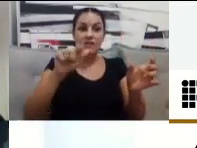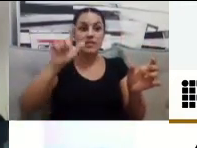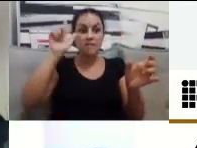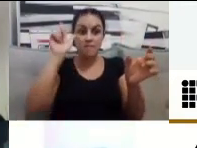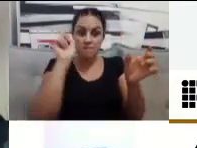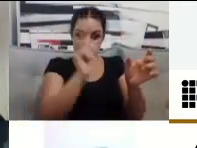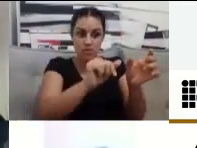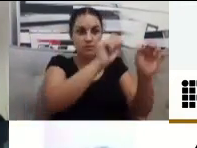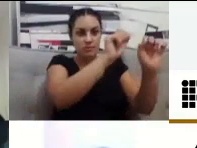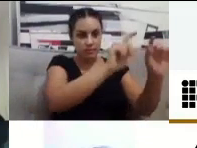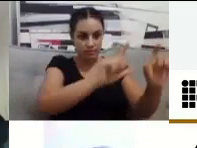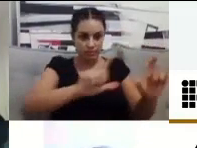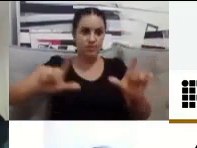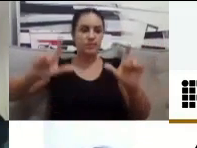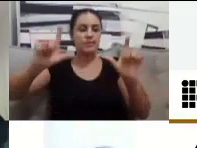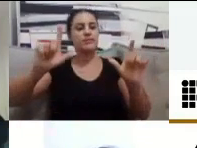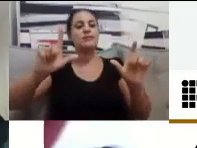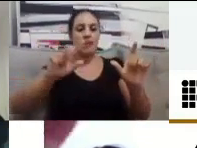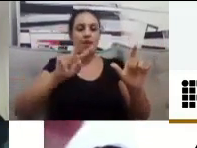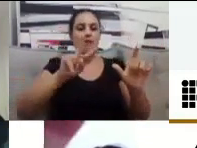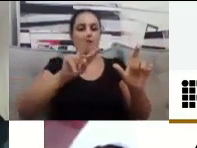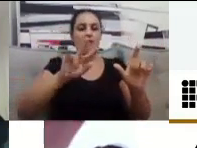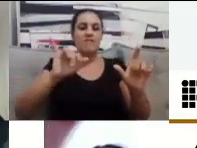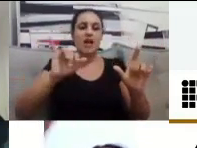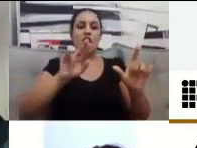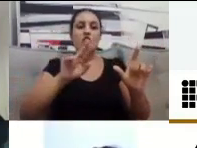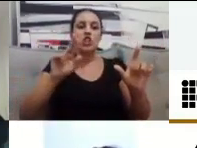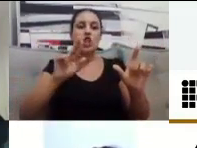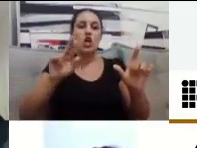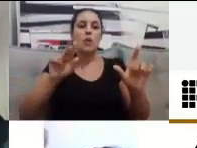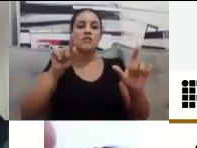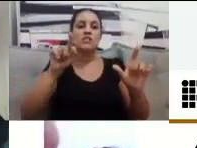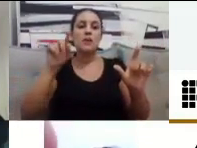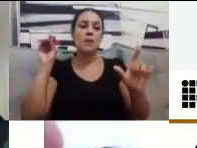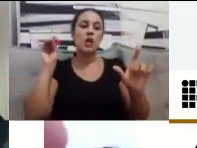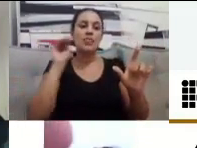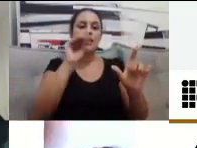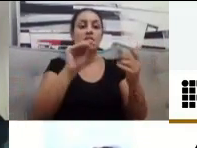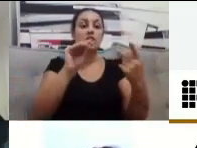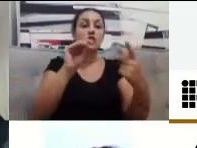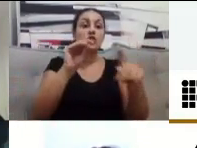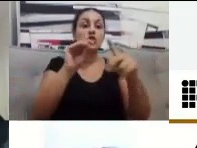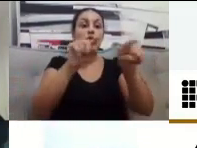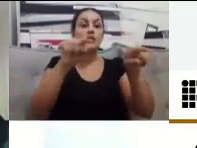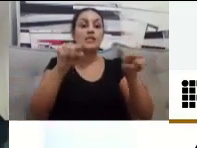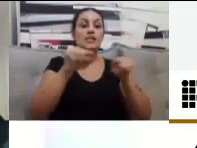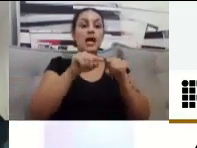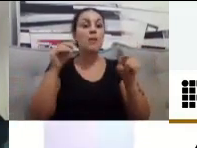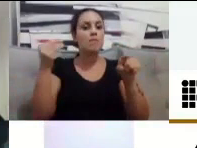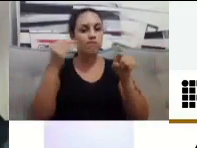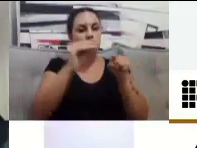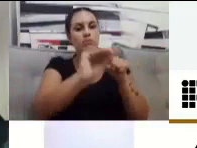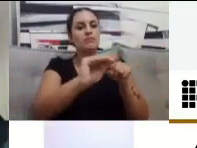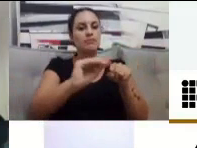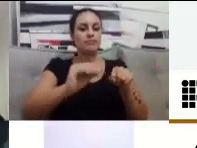Ah, sim. Do lado esquerdo. Acima de usuários está escrito notas compartilhadas. Clica aí.